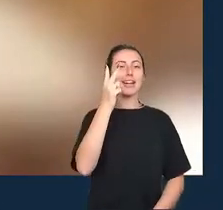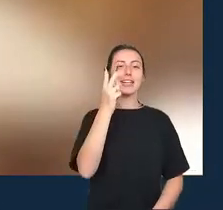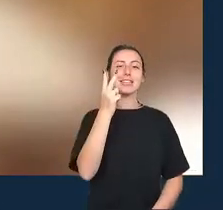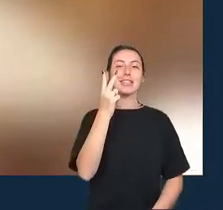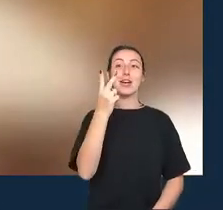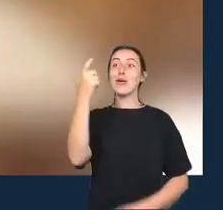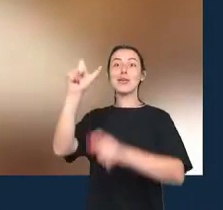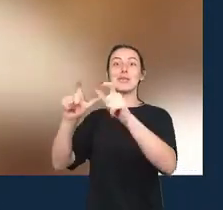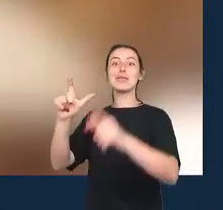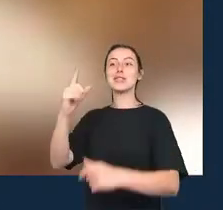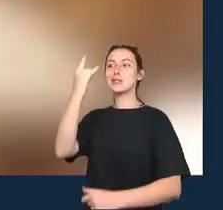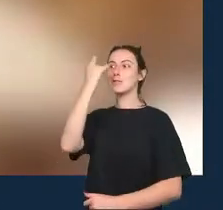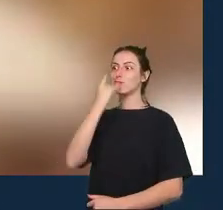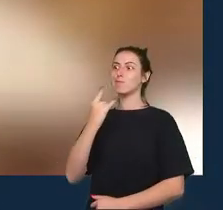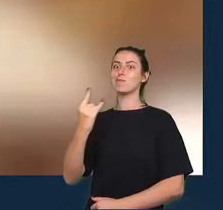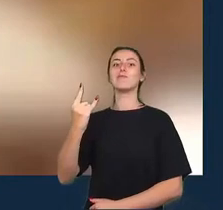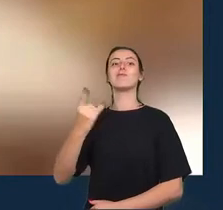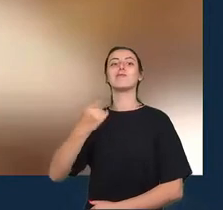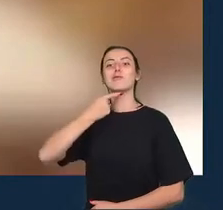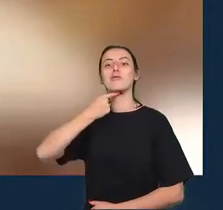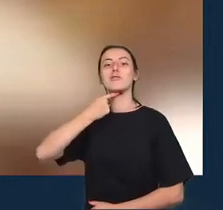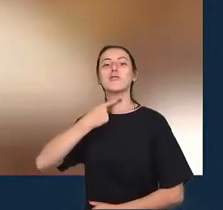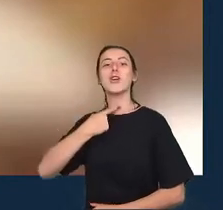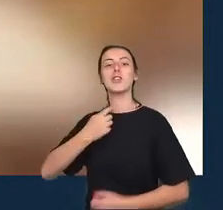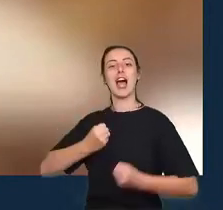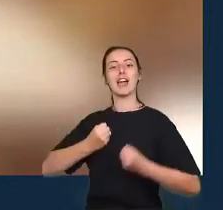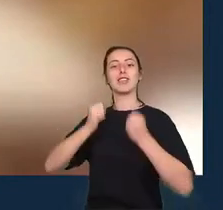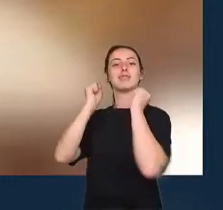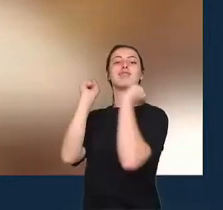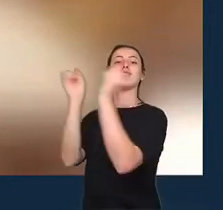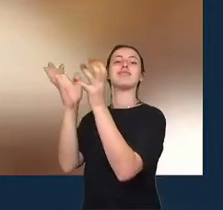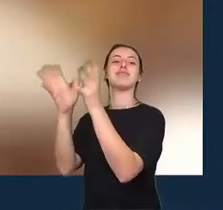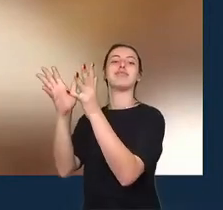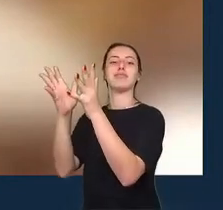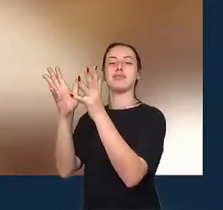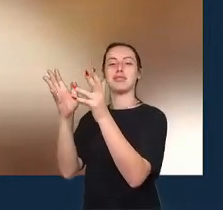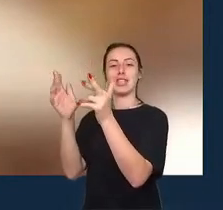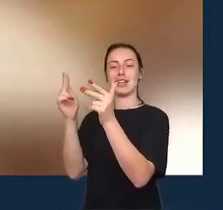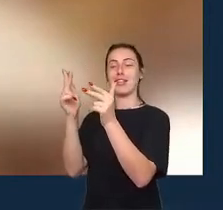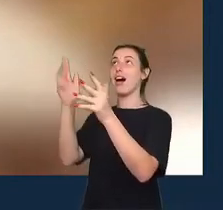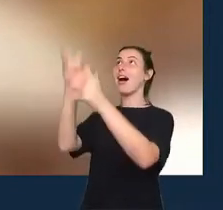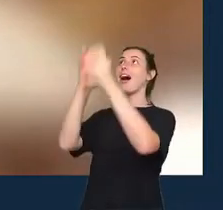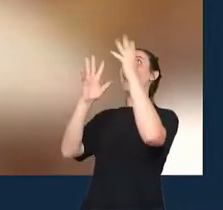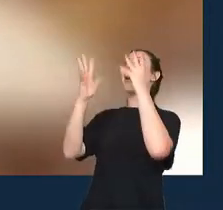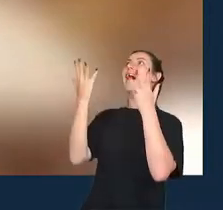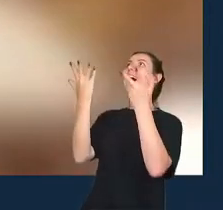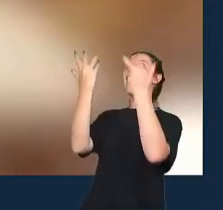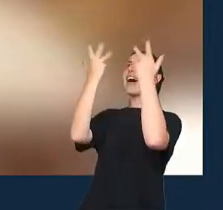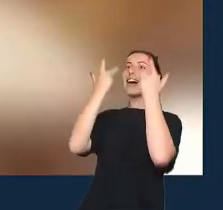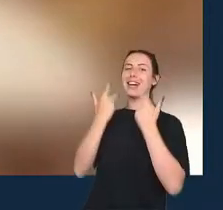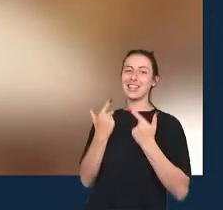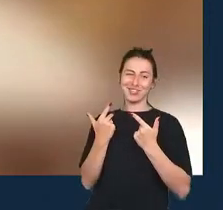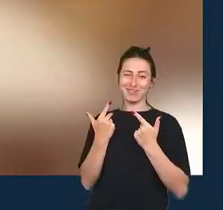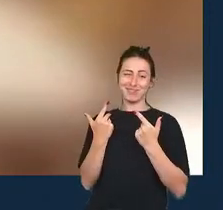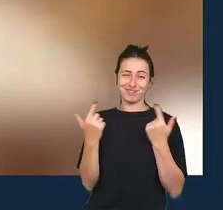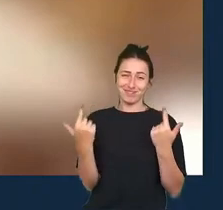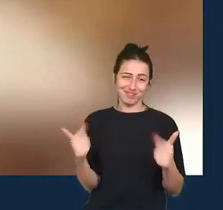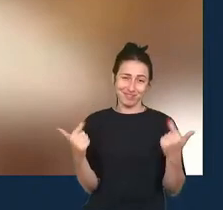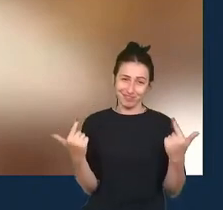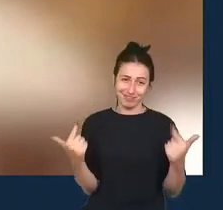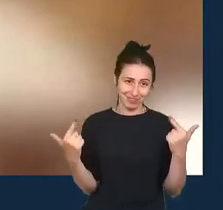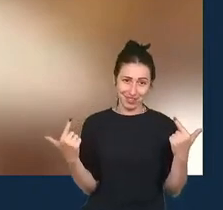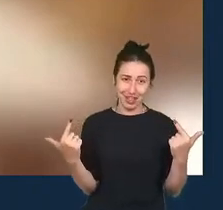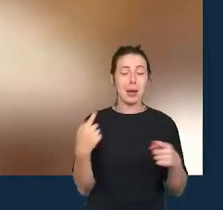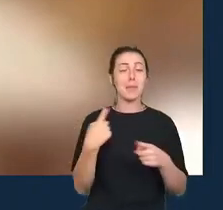é difícil vender essa parte para os editores de meios de comunicação jornalistas etc porque é muito mais